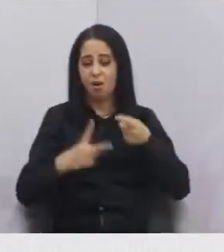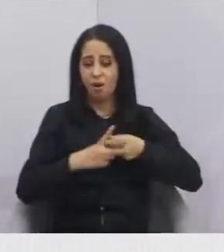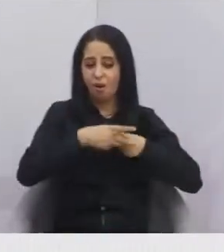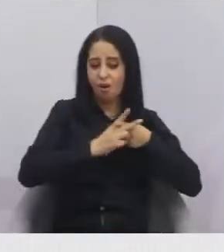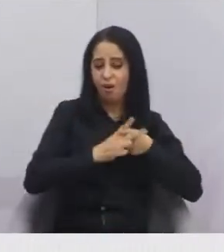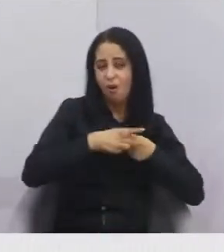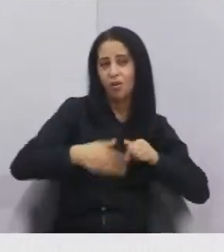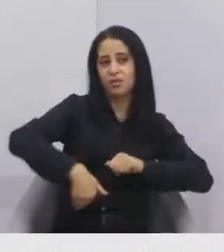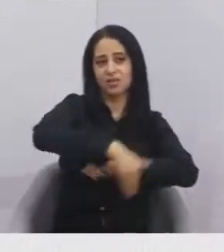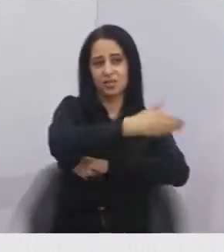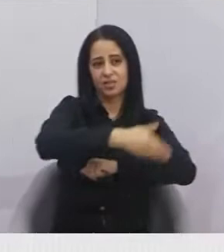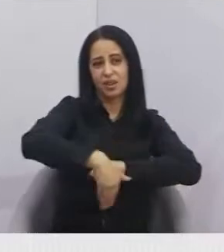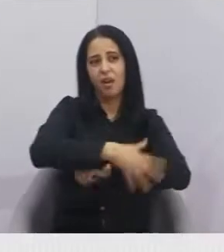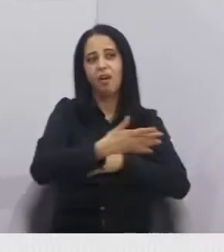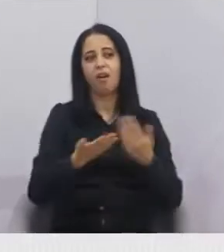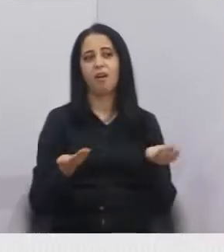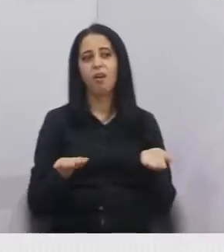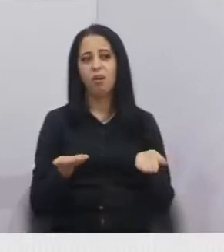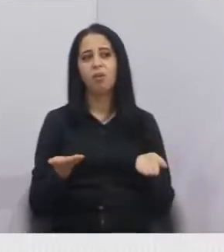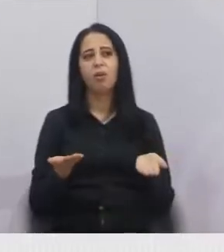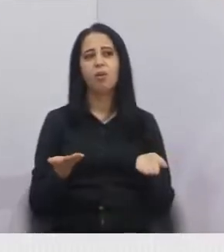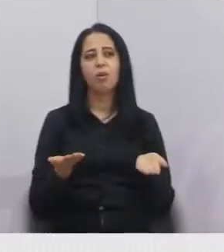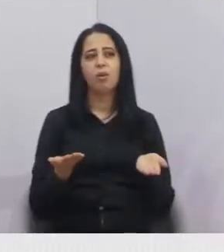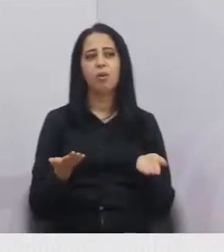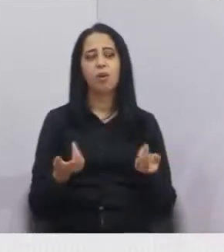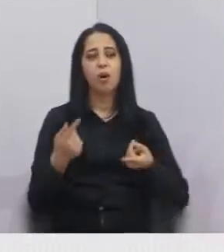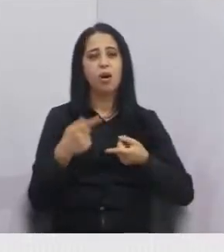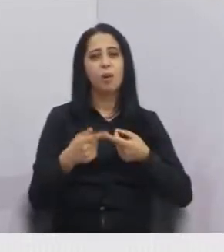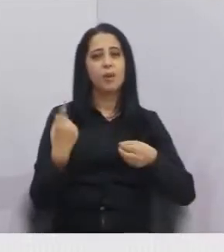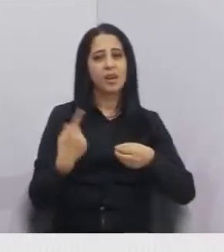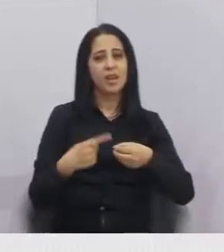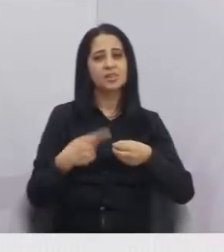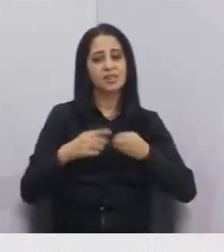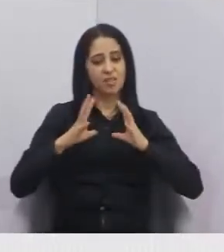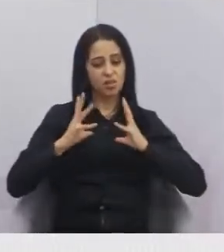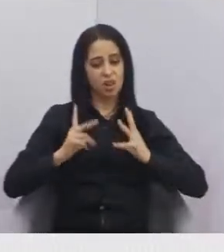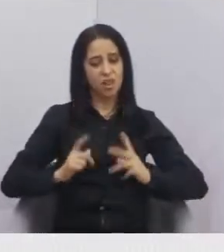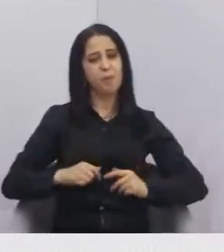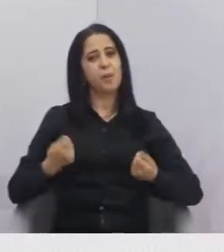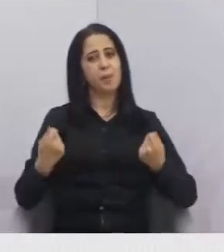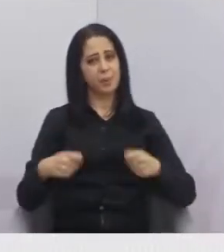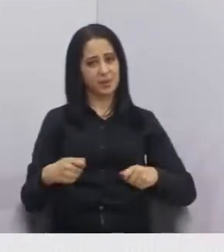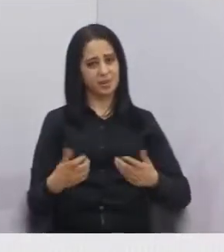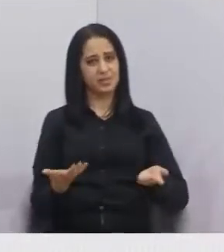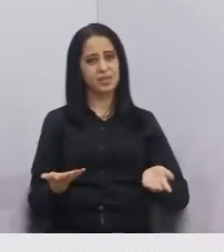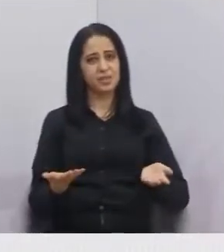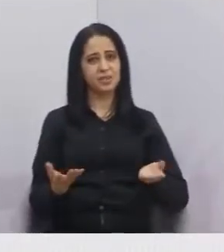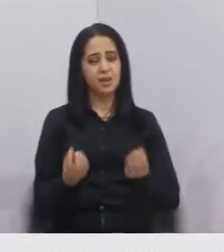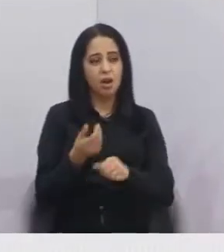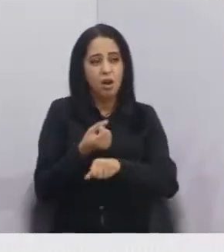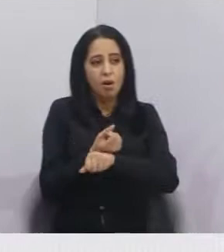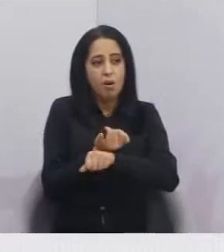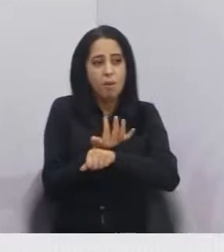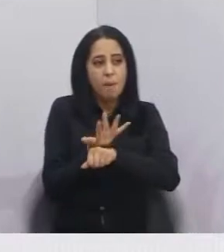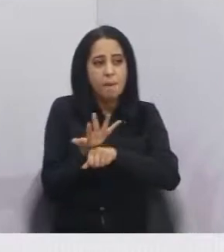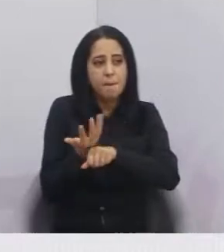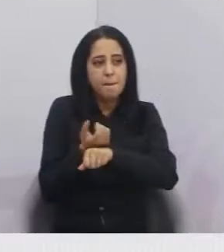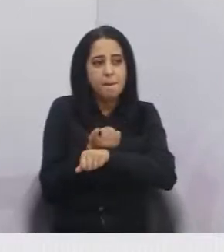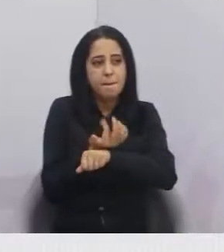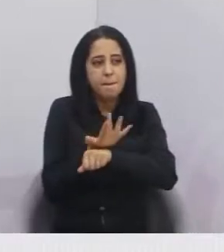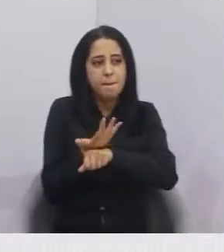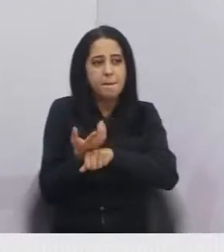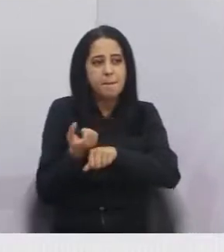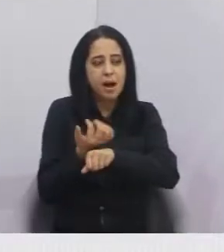Uma limpeza que mostre a cidade que ela é limpa. Mas com esse material aí, passou a